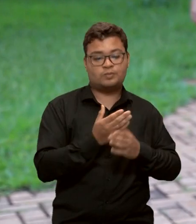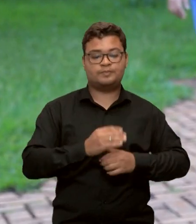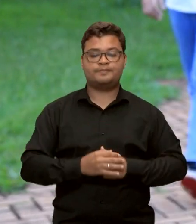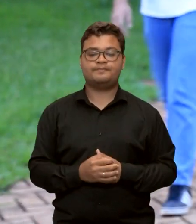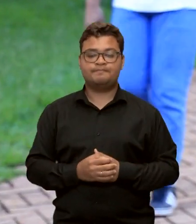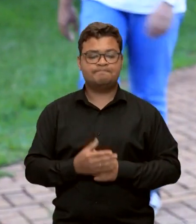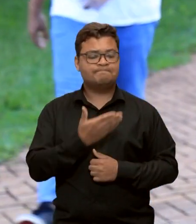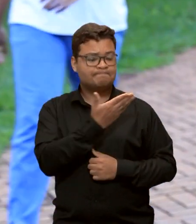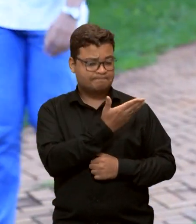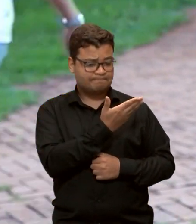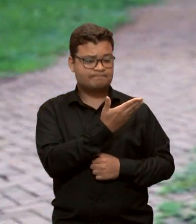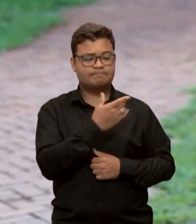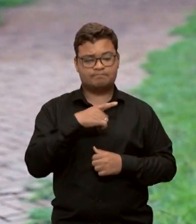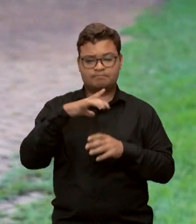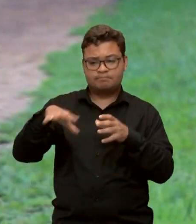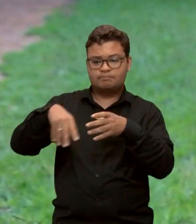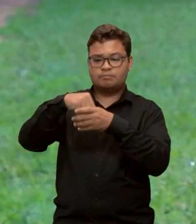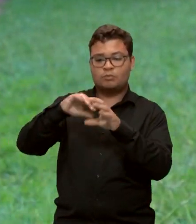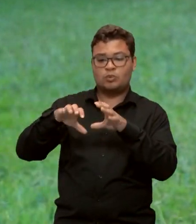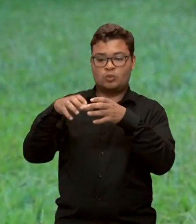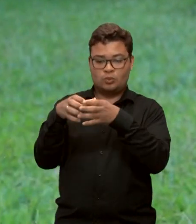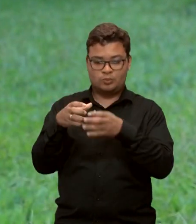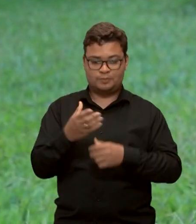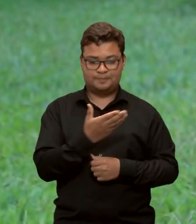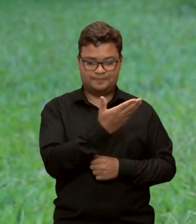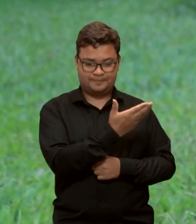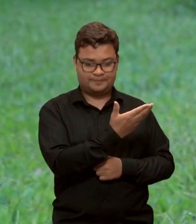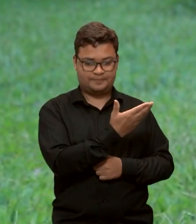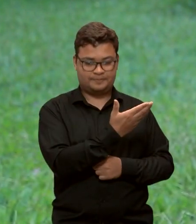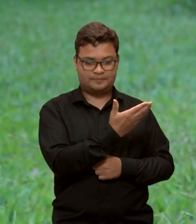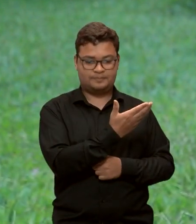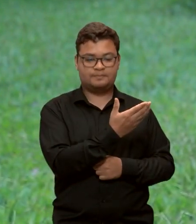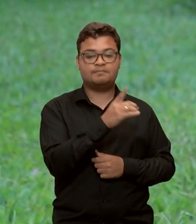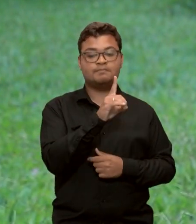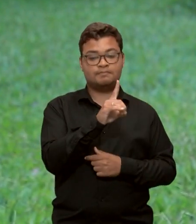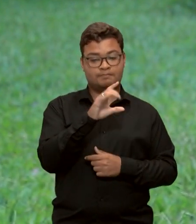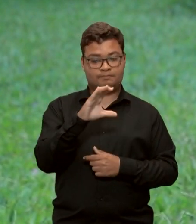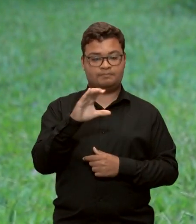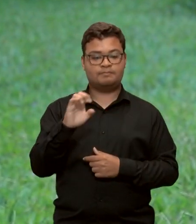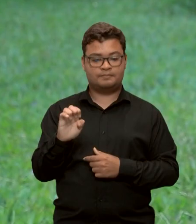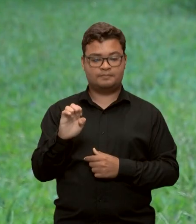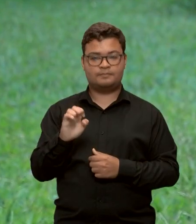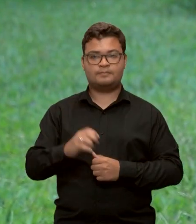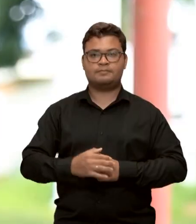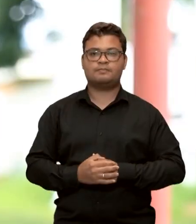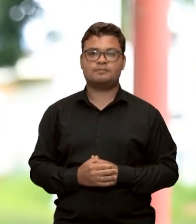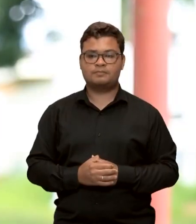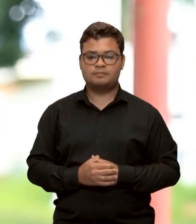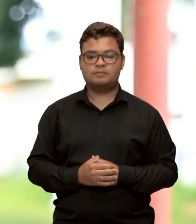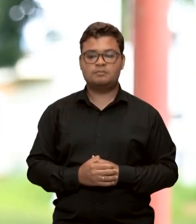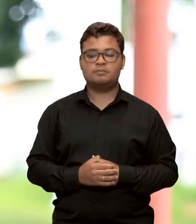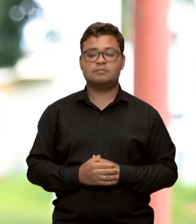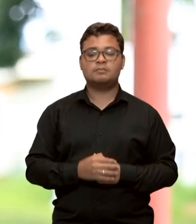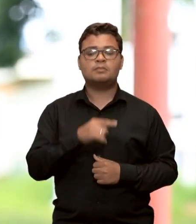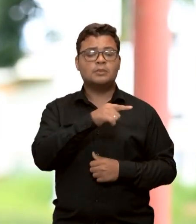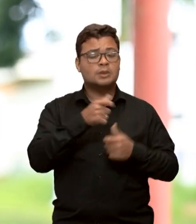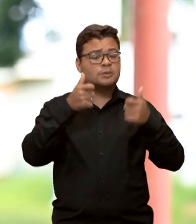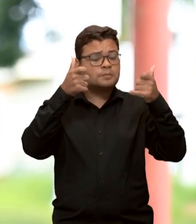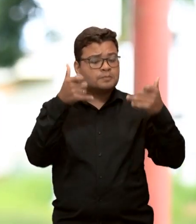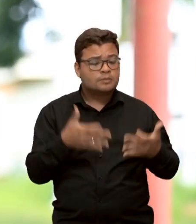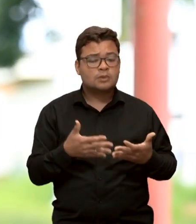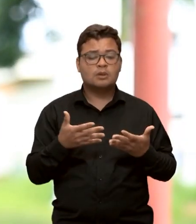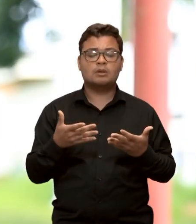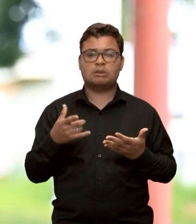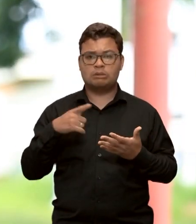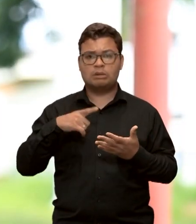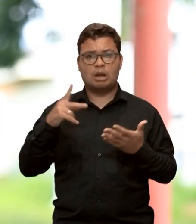Ele integra a coordenação do Diretório Central dos Estudantes da UFG, o DCE, e conta como a gestão se